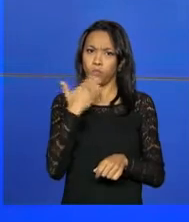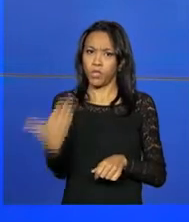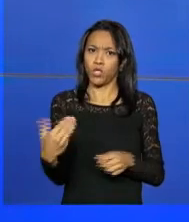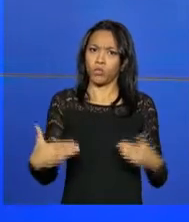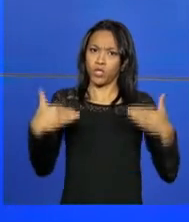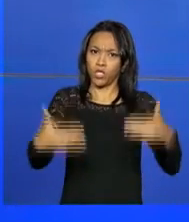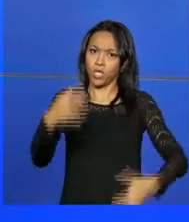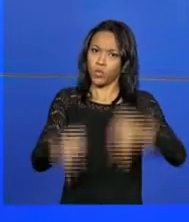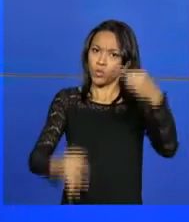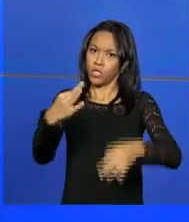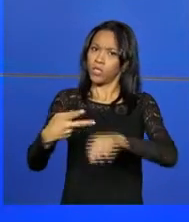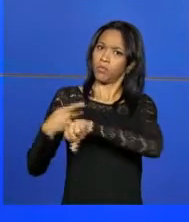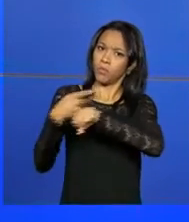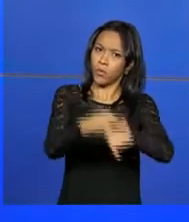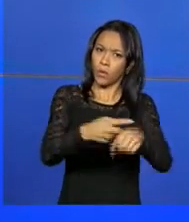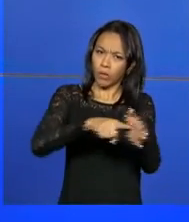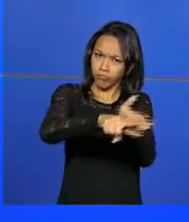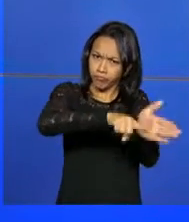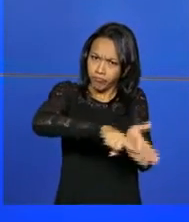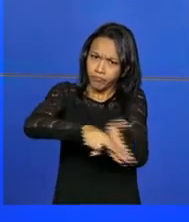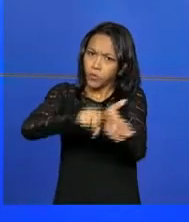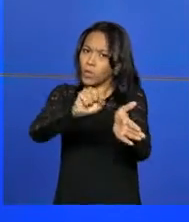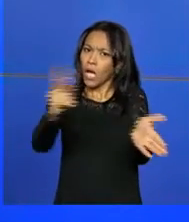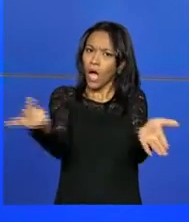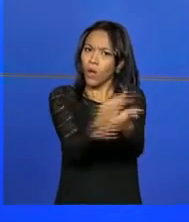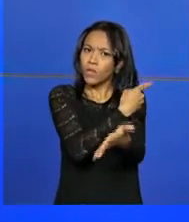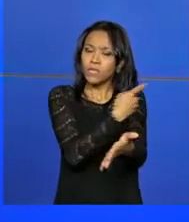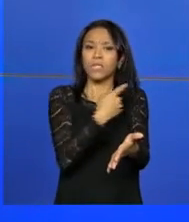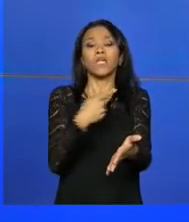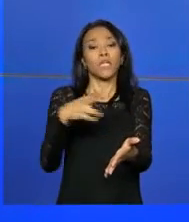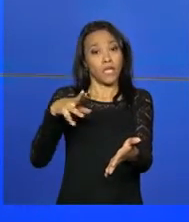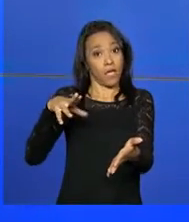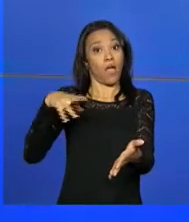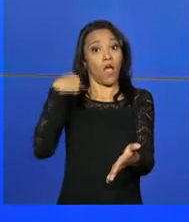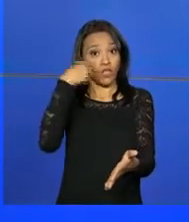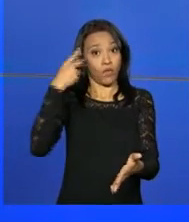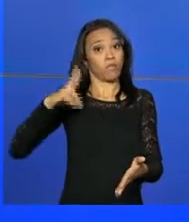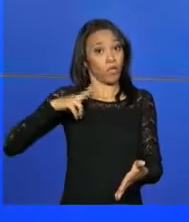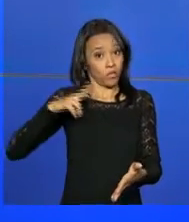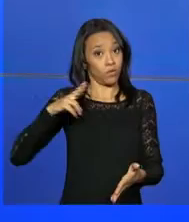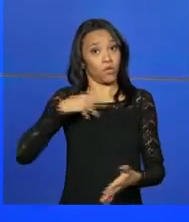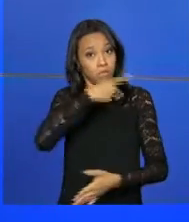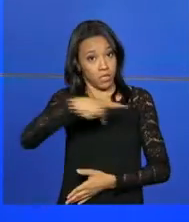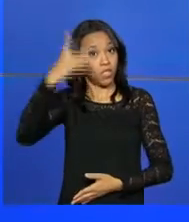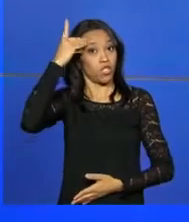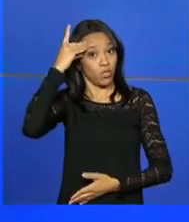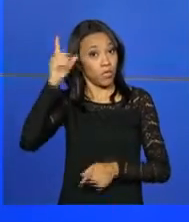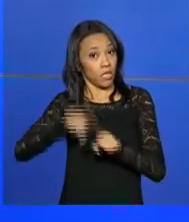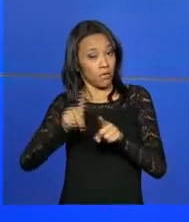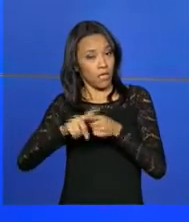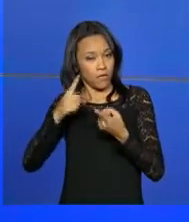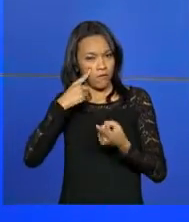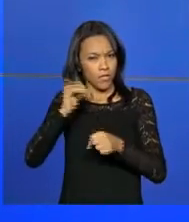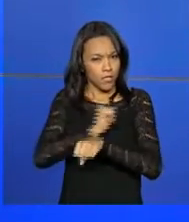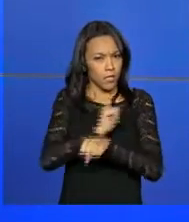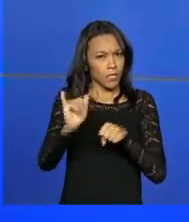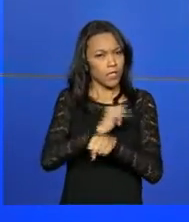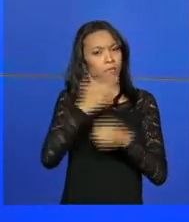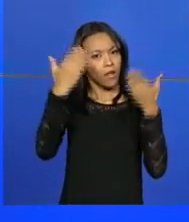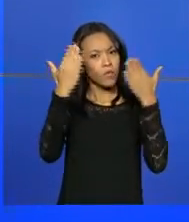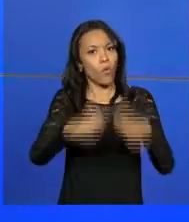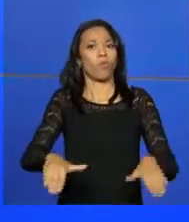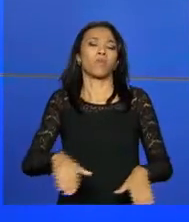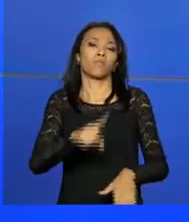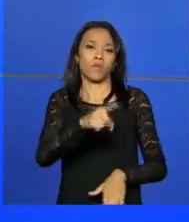a abertura de investigação e informa que advogados particulares da presidenta Dilma também estudam medidas para o ressarcimento